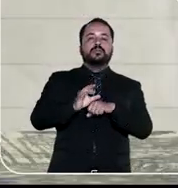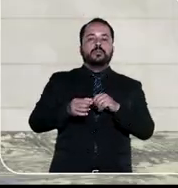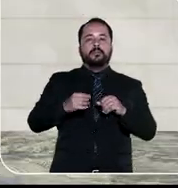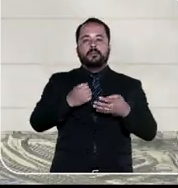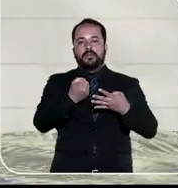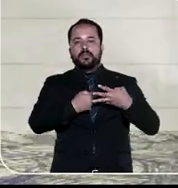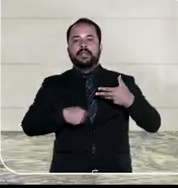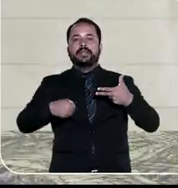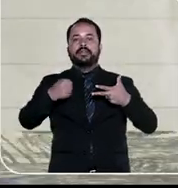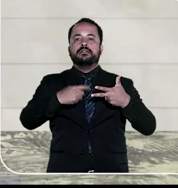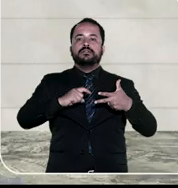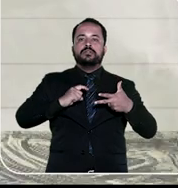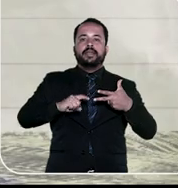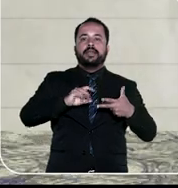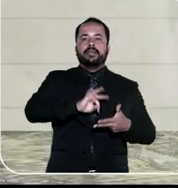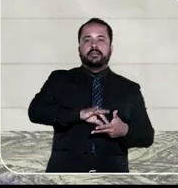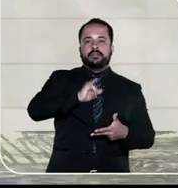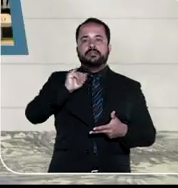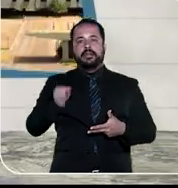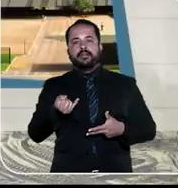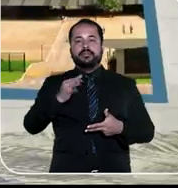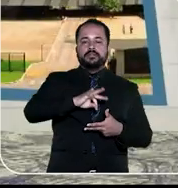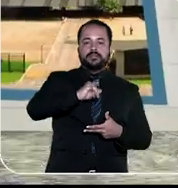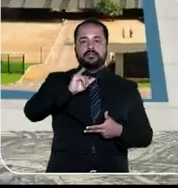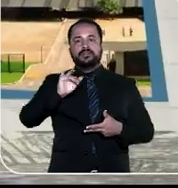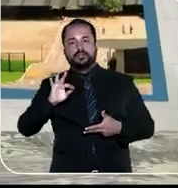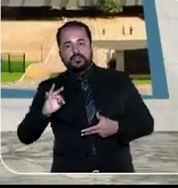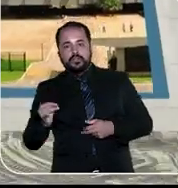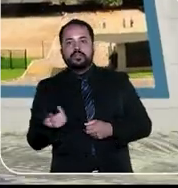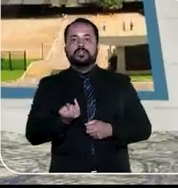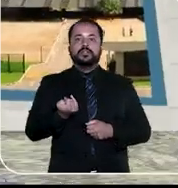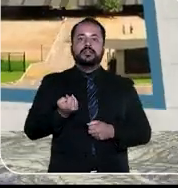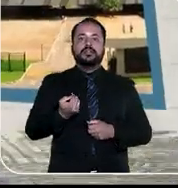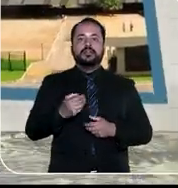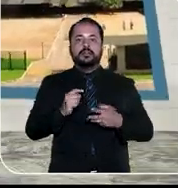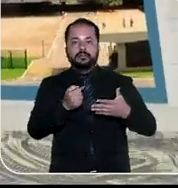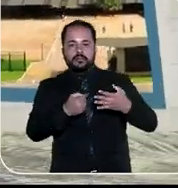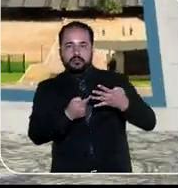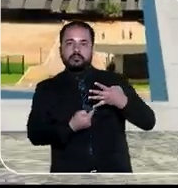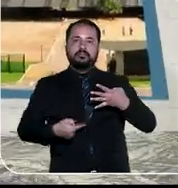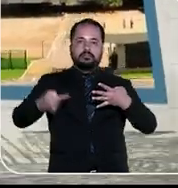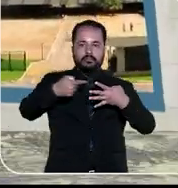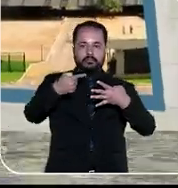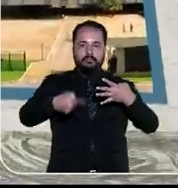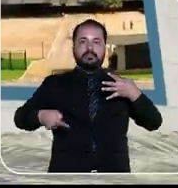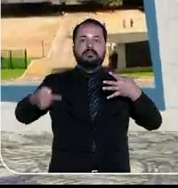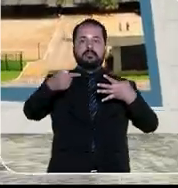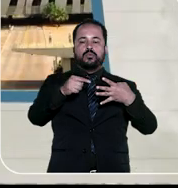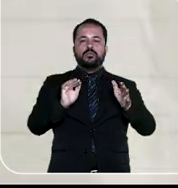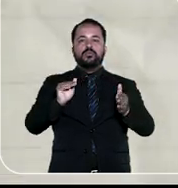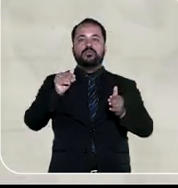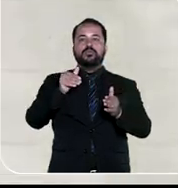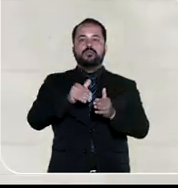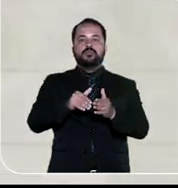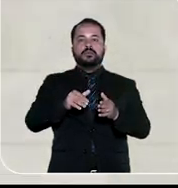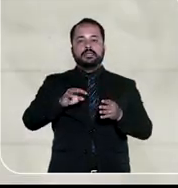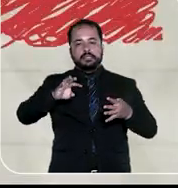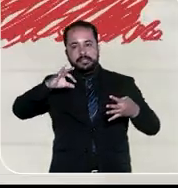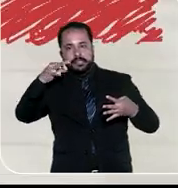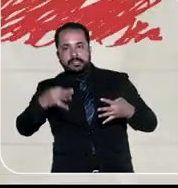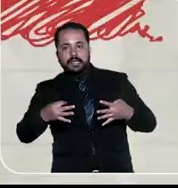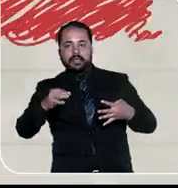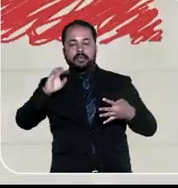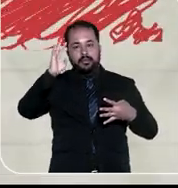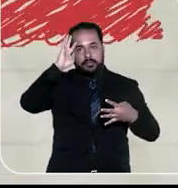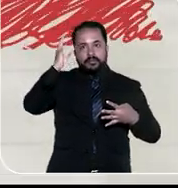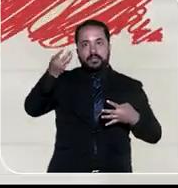eu falei do Poder Judiciário, citei até aqui só o STF e o STJ, que são responsáveis por dar a última palavra. Ou seja, dizer o